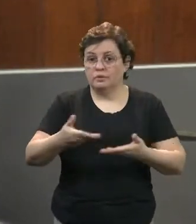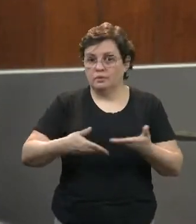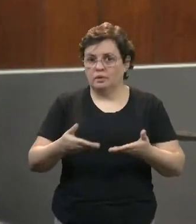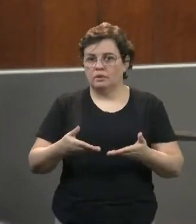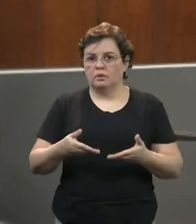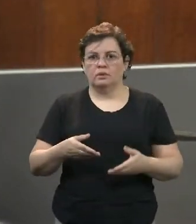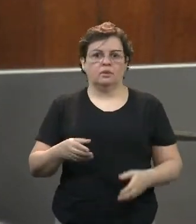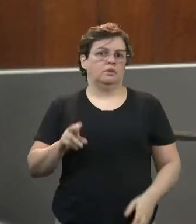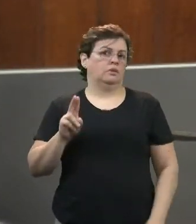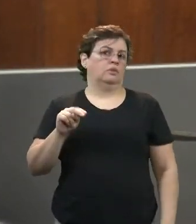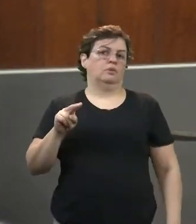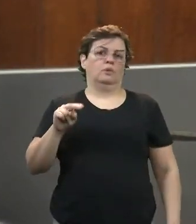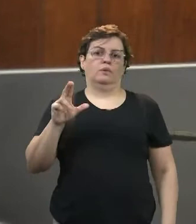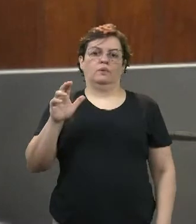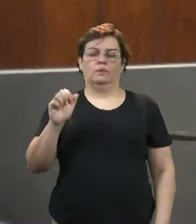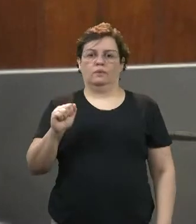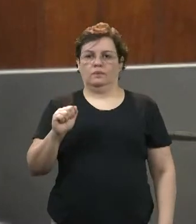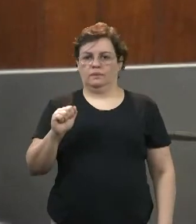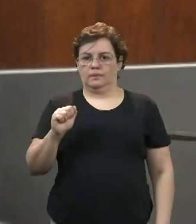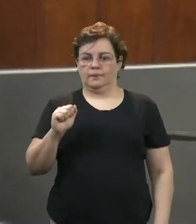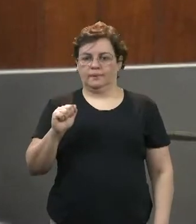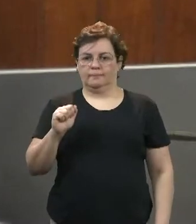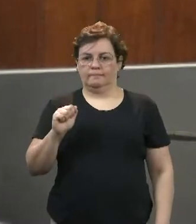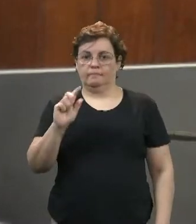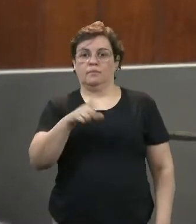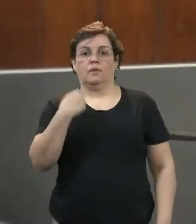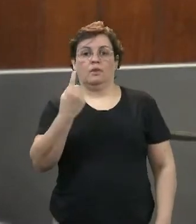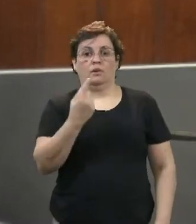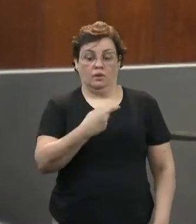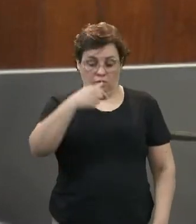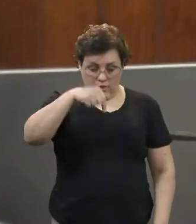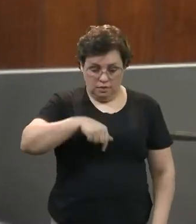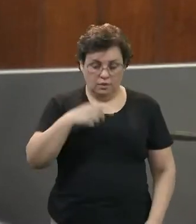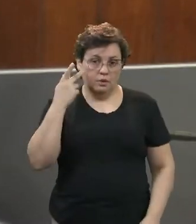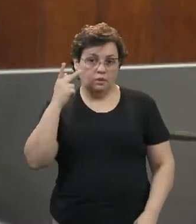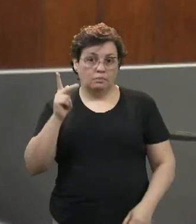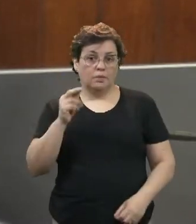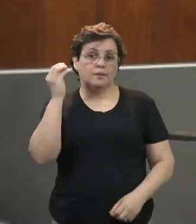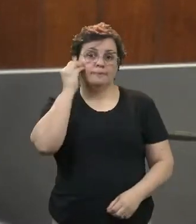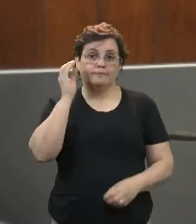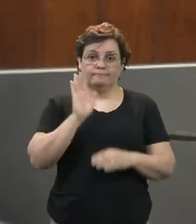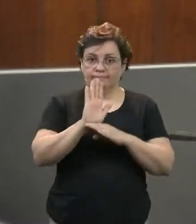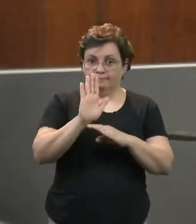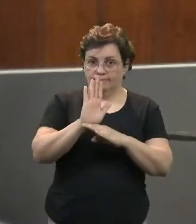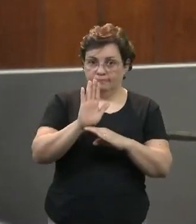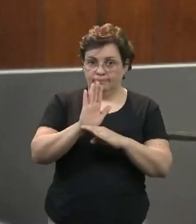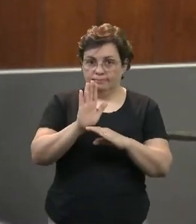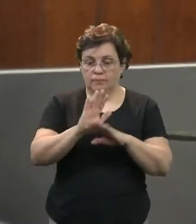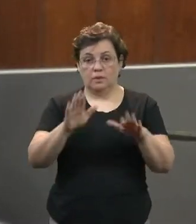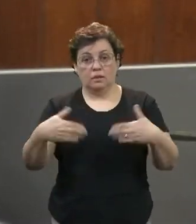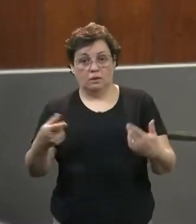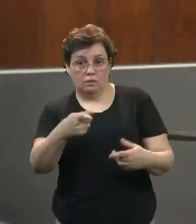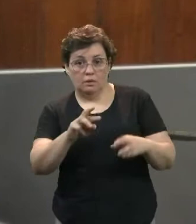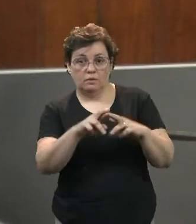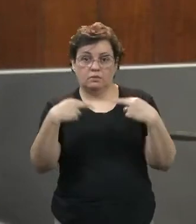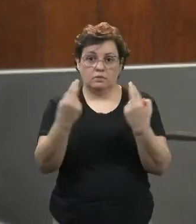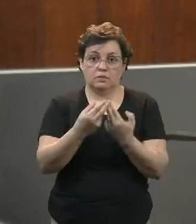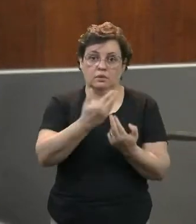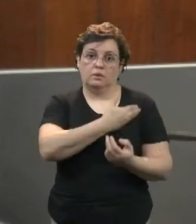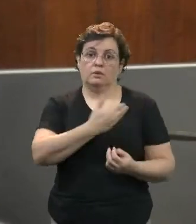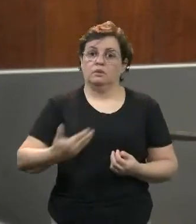é um ledo engano. É um ledo engano. Nós estamos aqui para tentar ajudar. E essa audiência pública